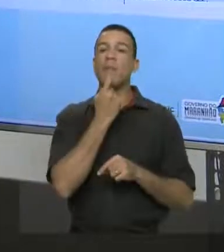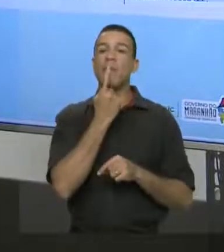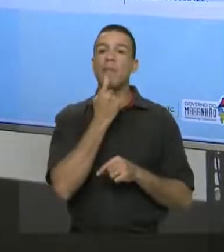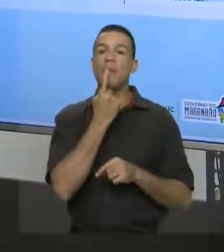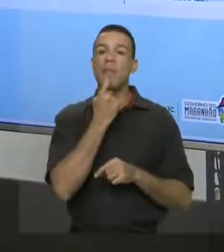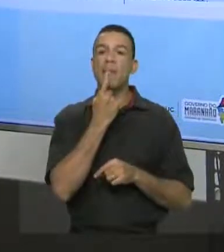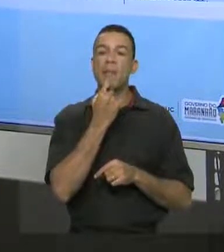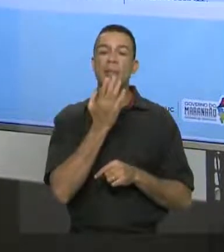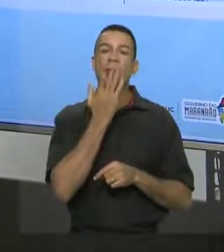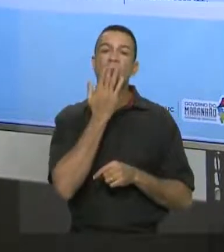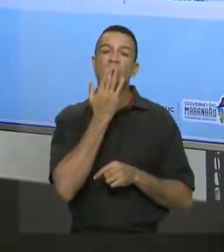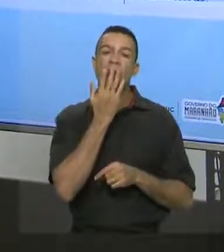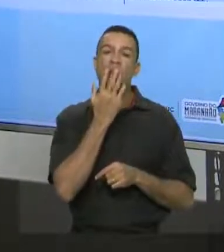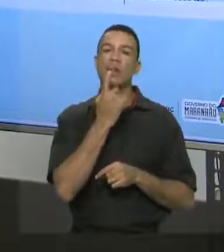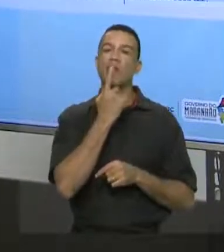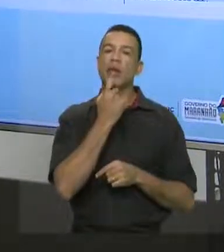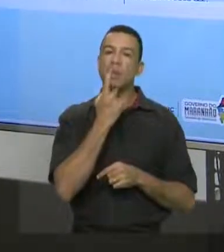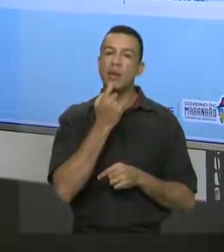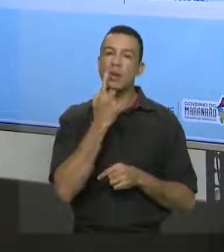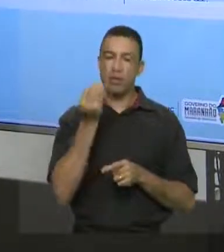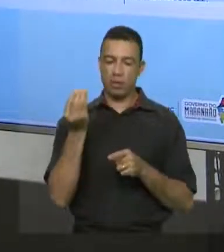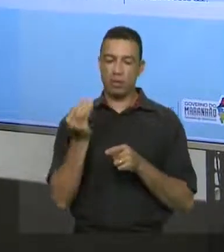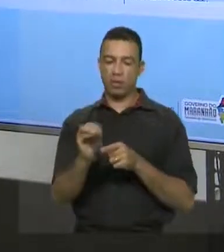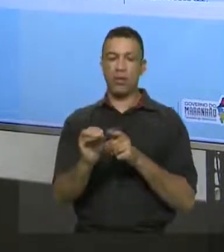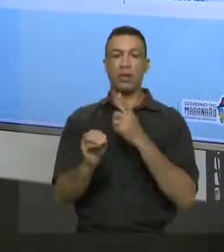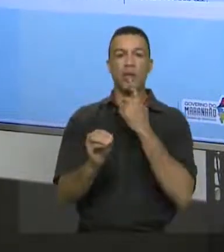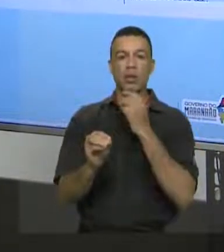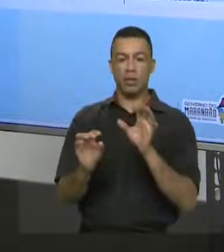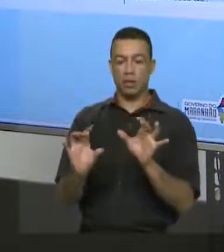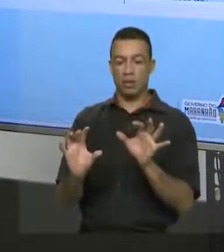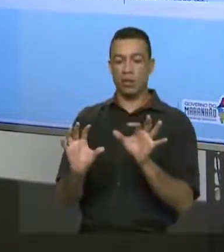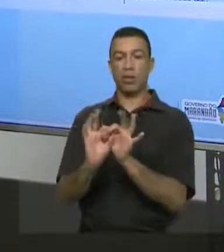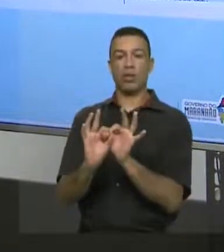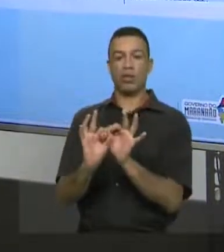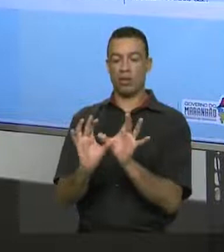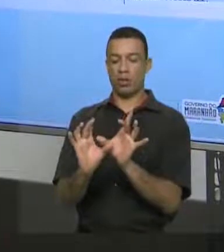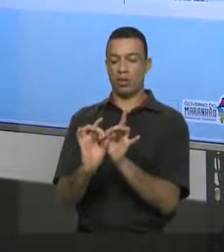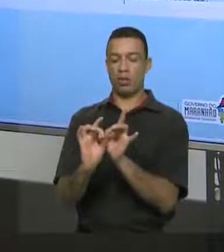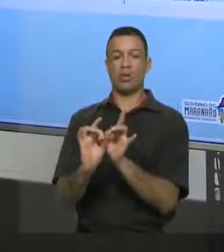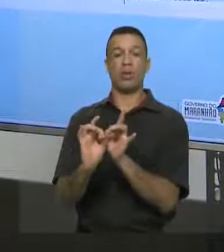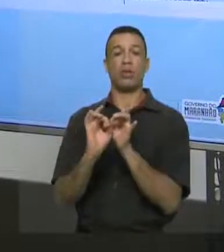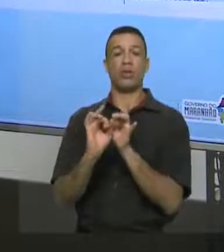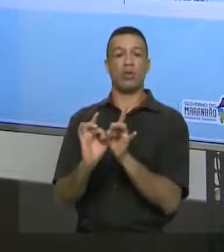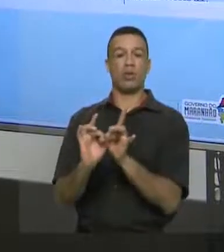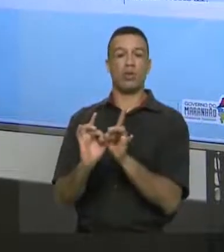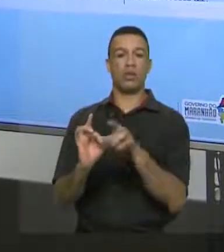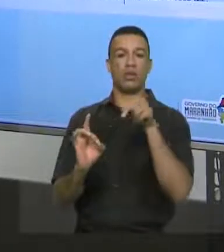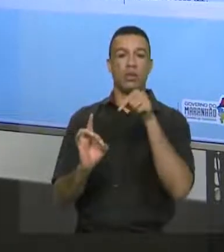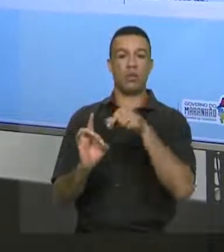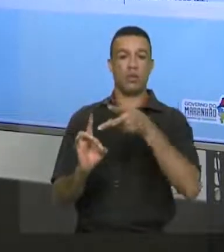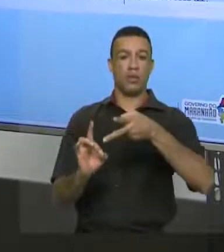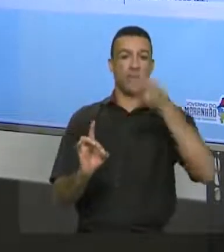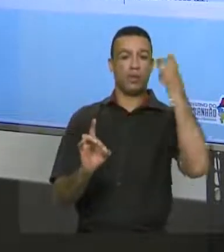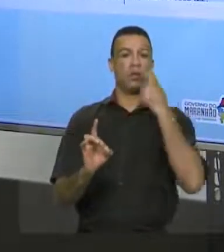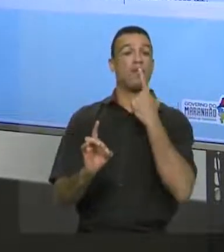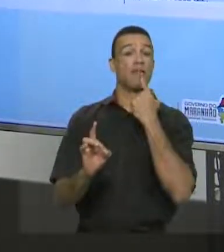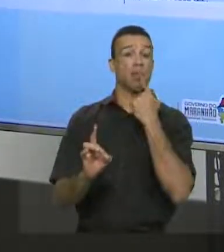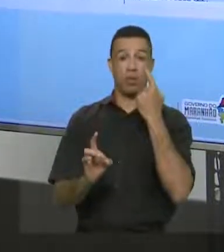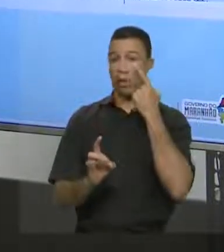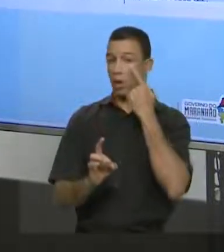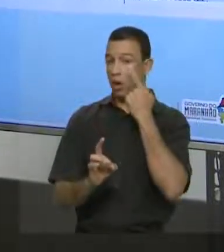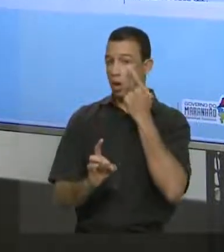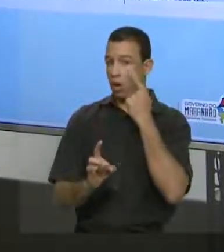de conexão. No caso, conjunções. Visualiza, presta atenção comigo. Diz assim,